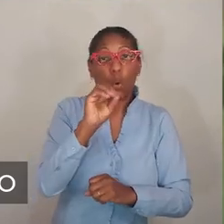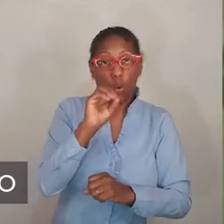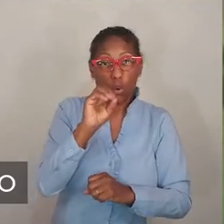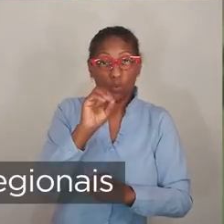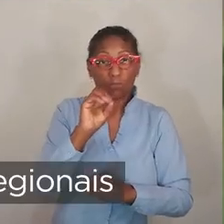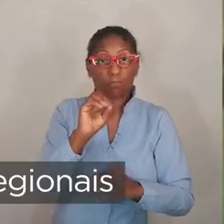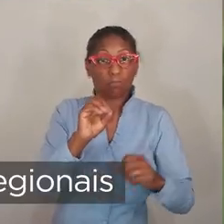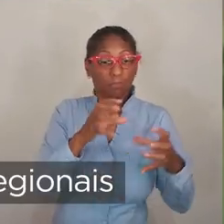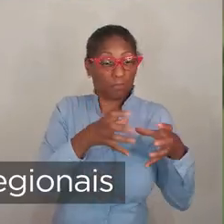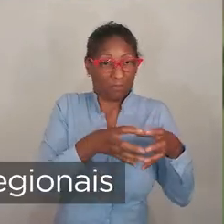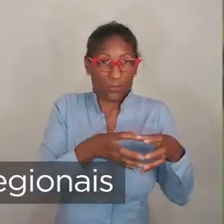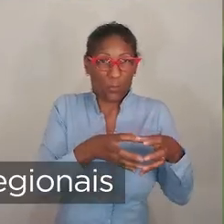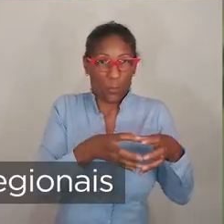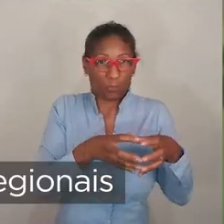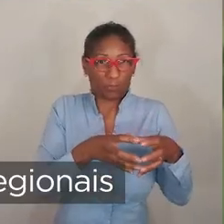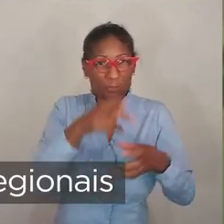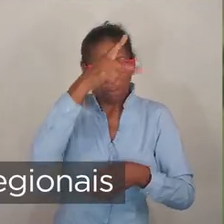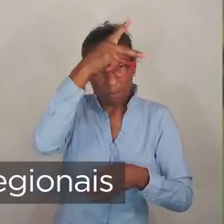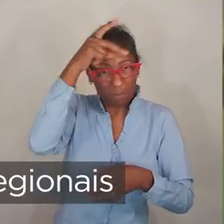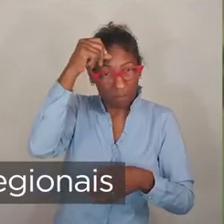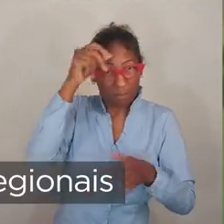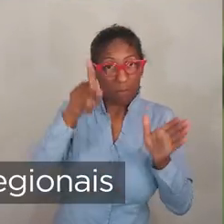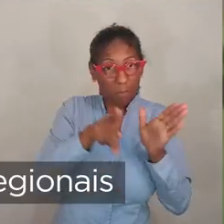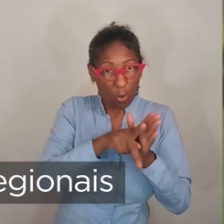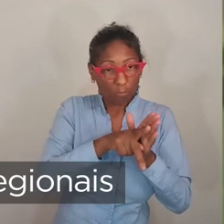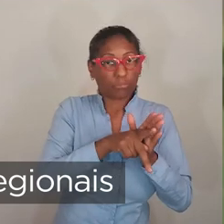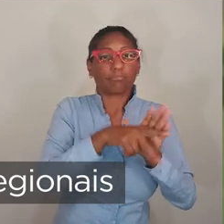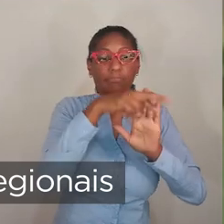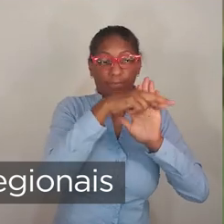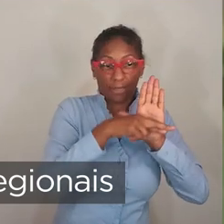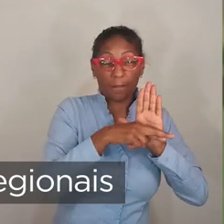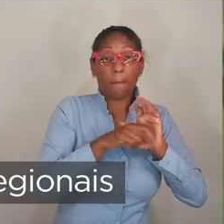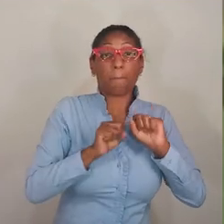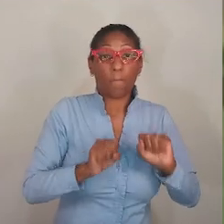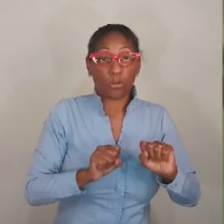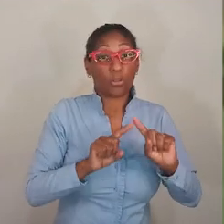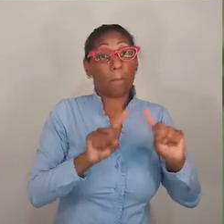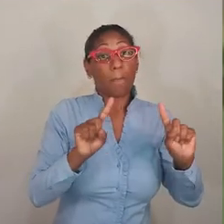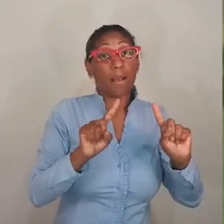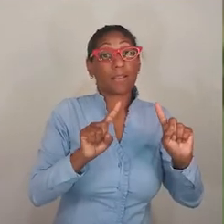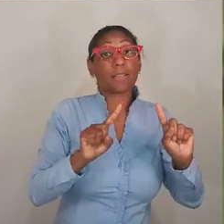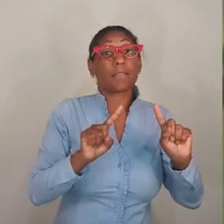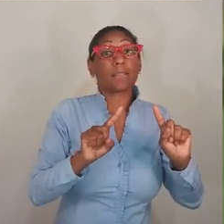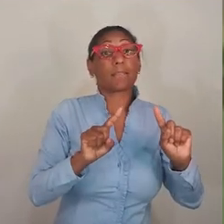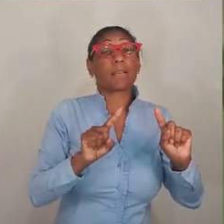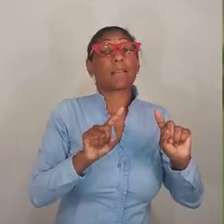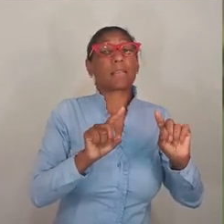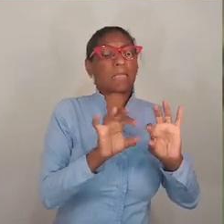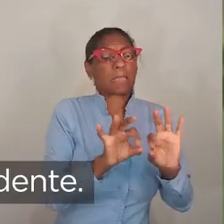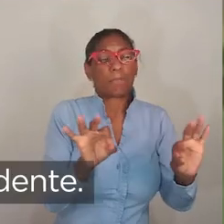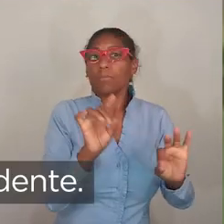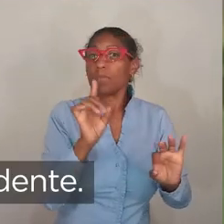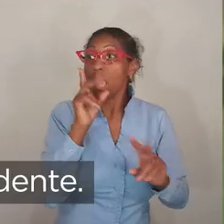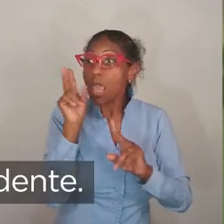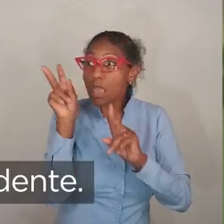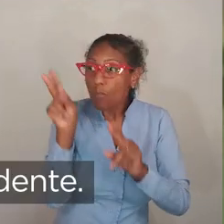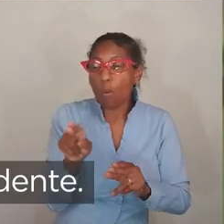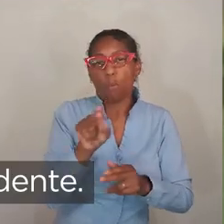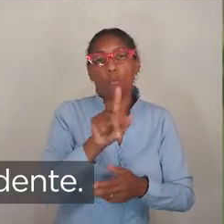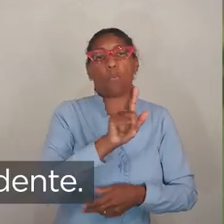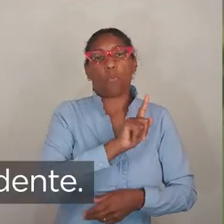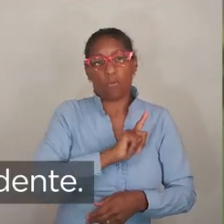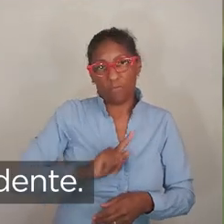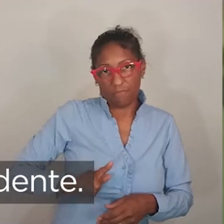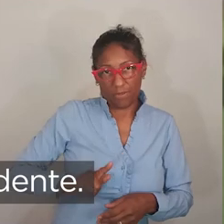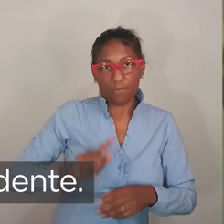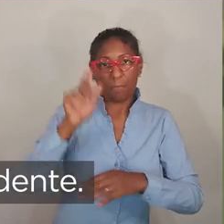continuam podendo aderir ao sistema de congestão, no qual as associações regionais podem adotar protocolos próprios, desde que não